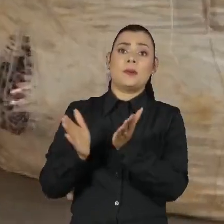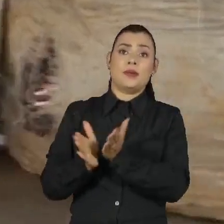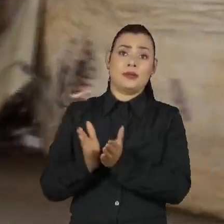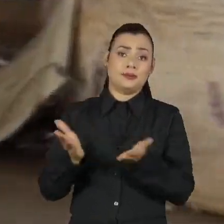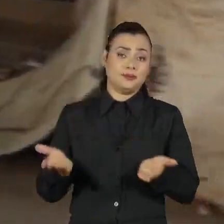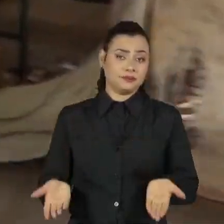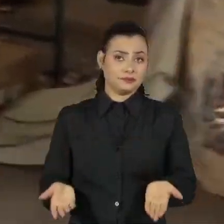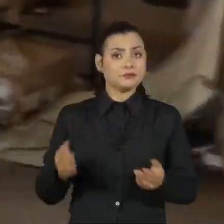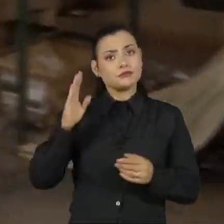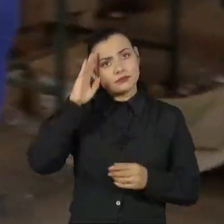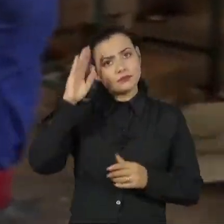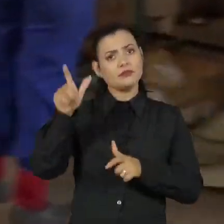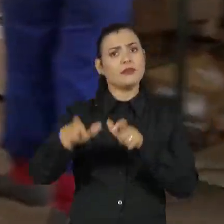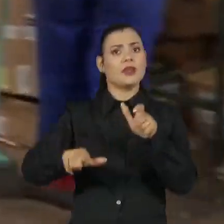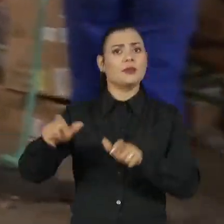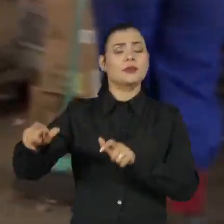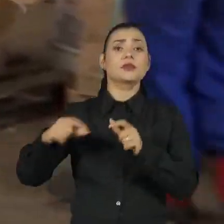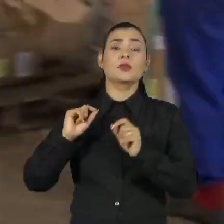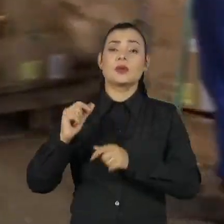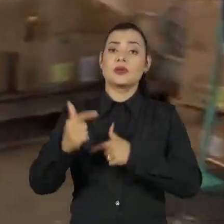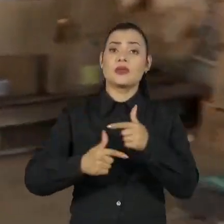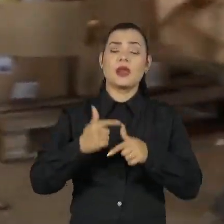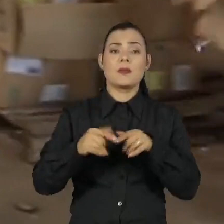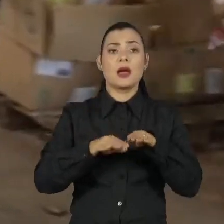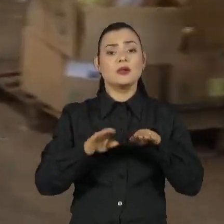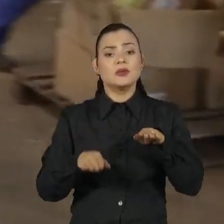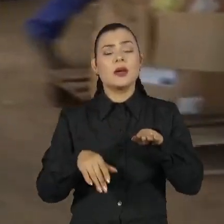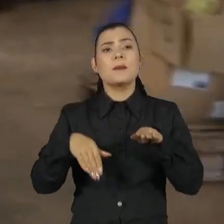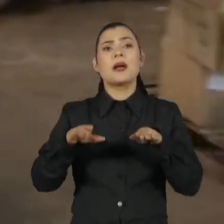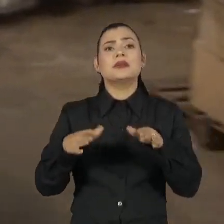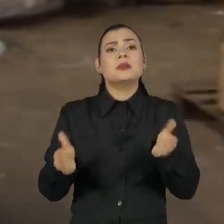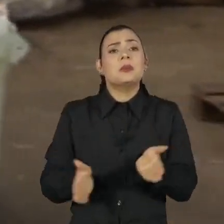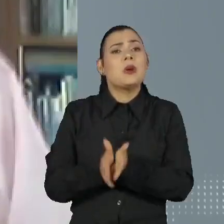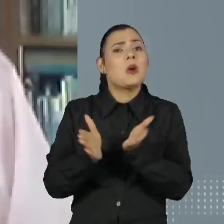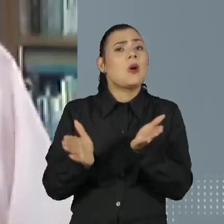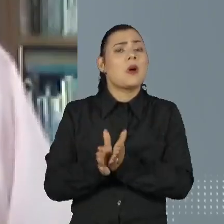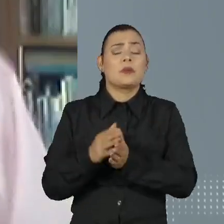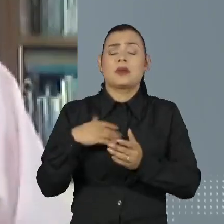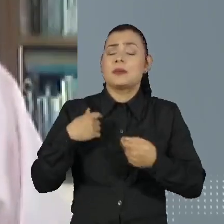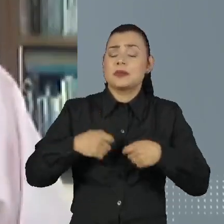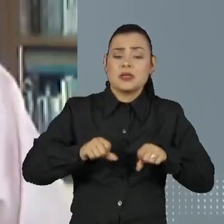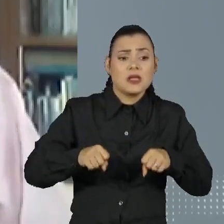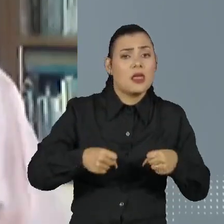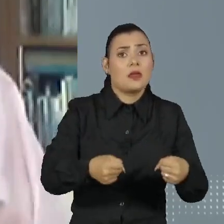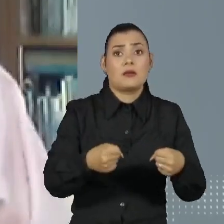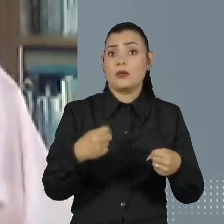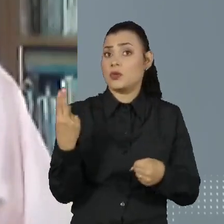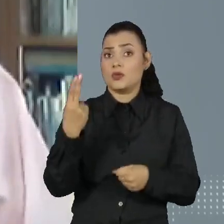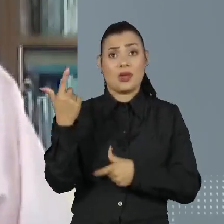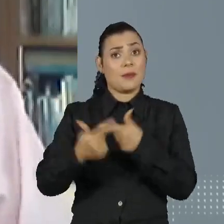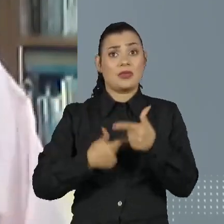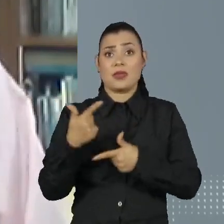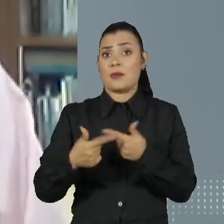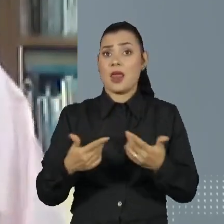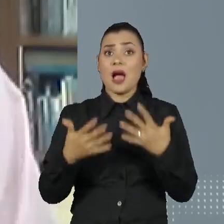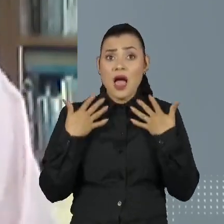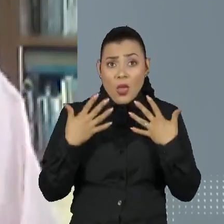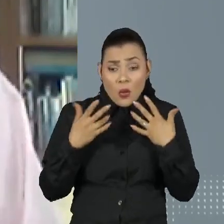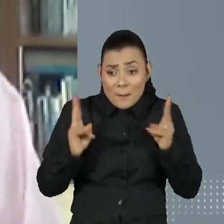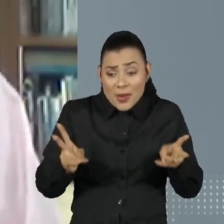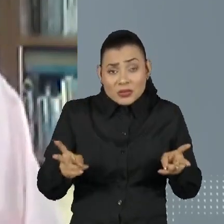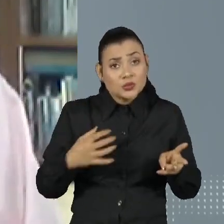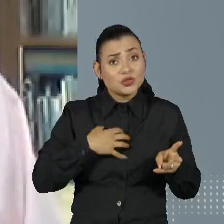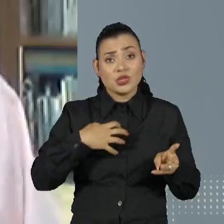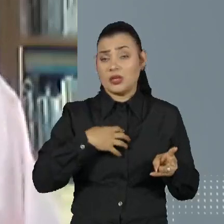É onde estão mais pessoas com subempregos e em situação de vulnerabilidade. Ninguém consegue trabalhar no mesmo ritmo e você